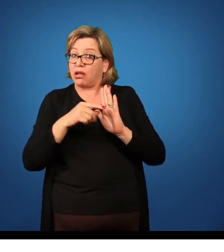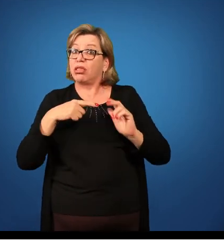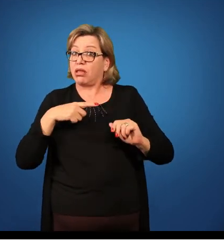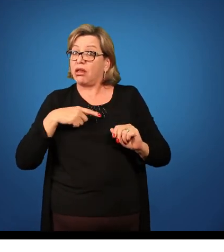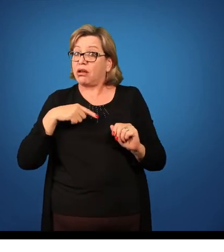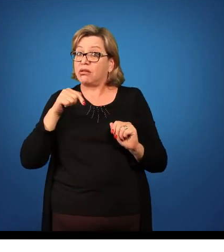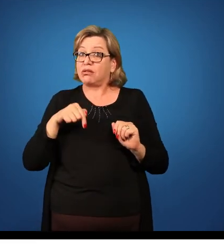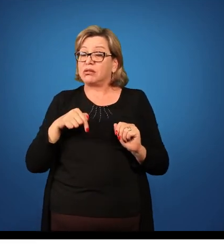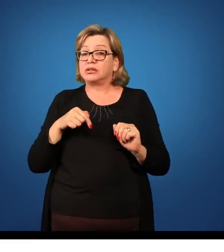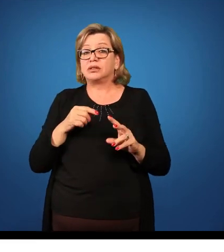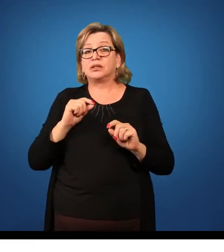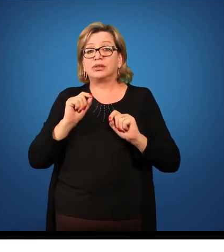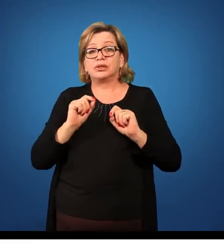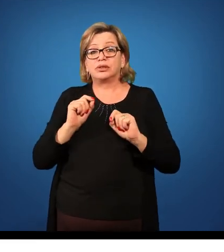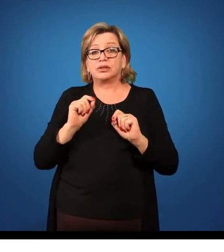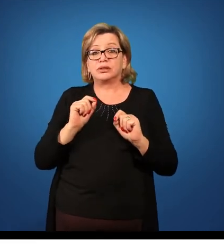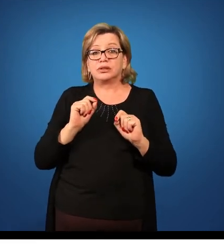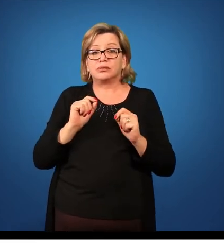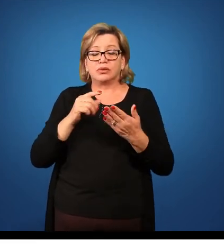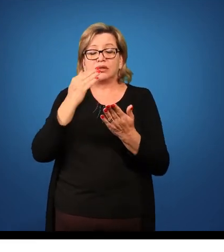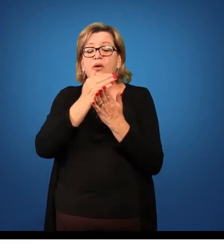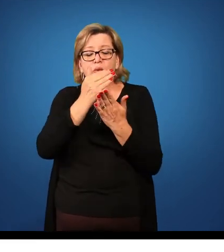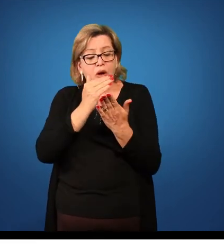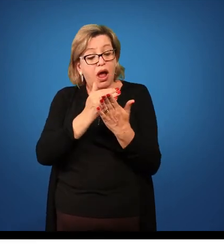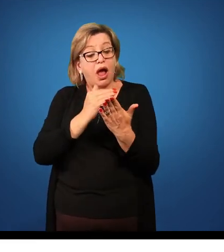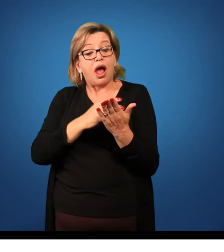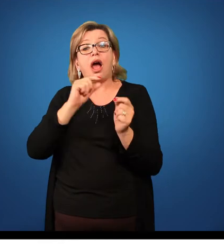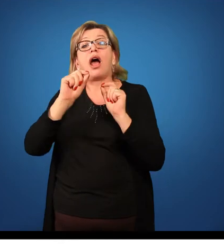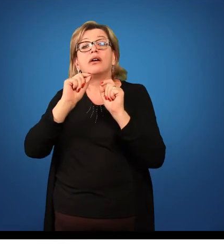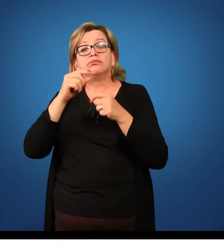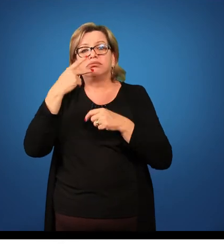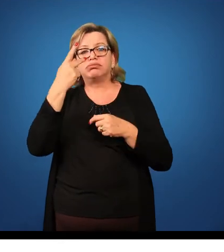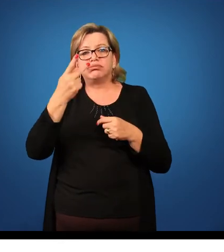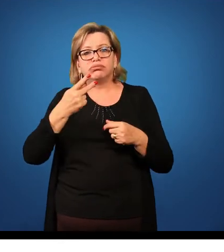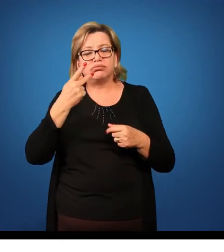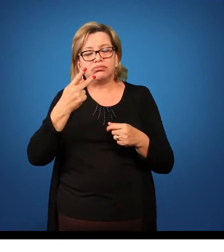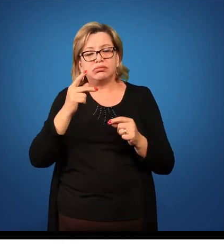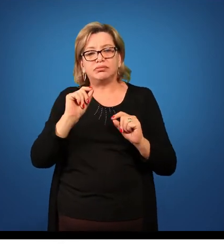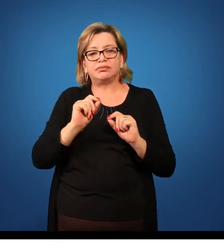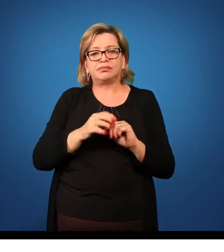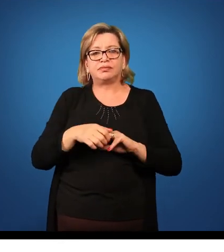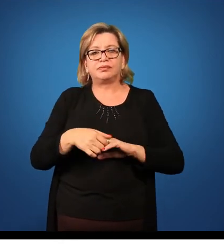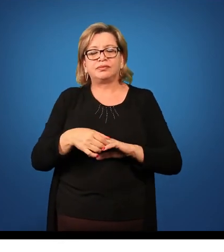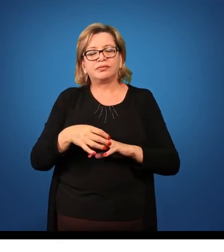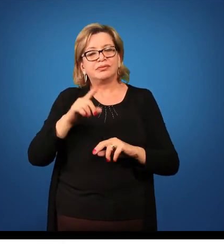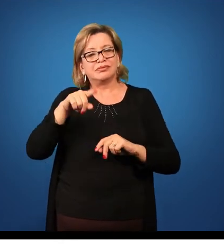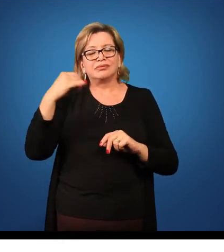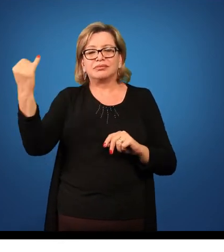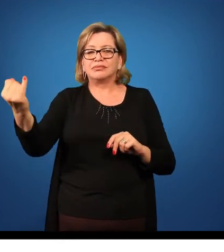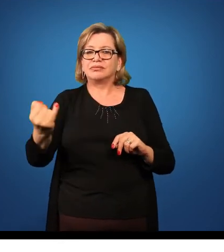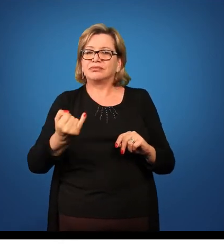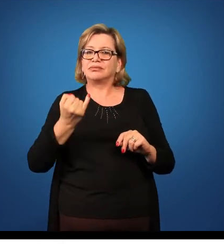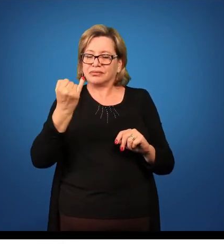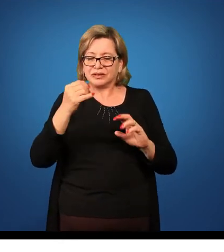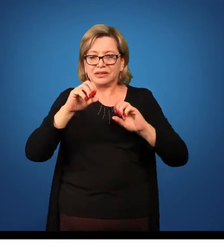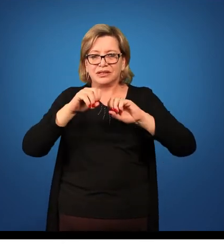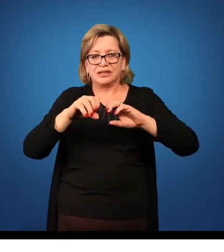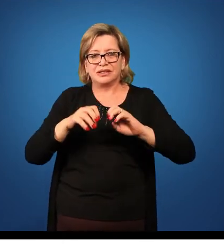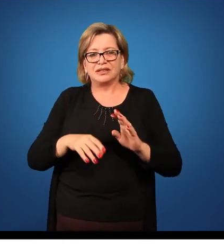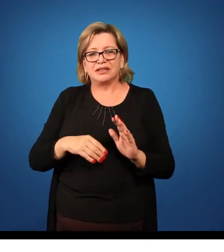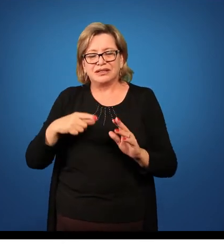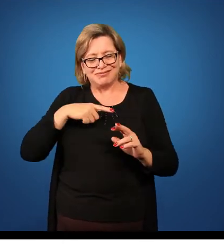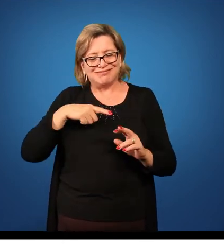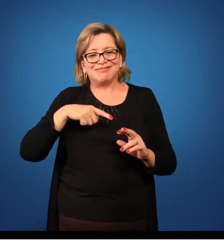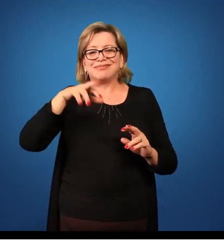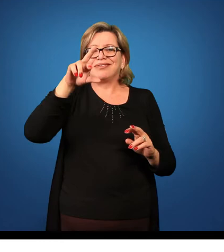eu estou com um roteiro aqui nessa aula, que me diz a sequência do que eu tenho que falar, as informações que eu tenho que passar. Então isso é muito importante durante uma aula. Leve um